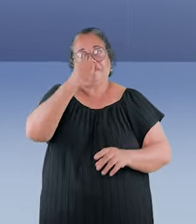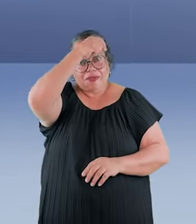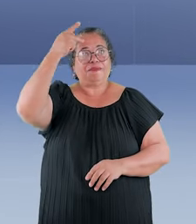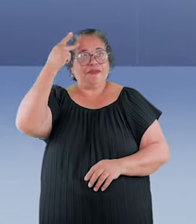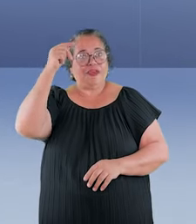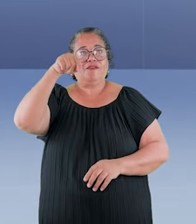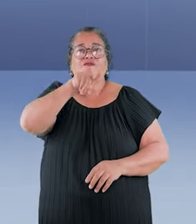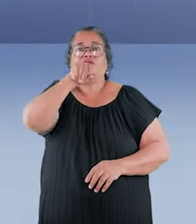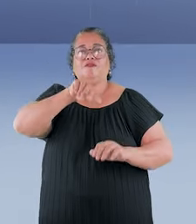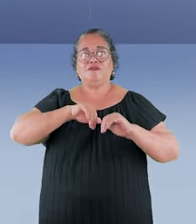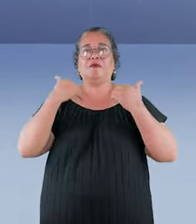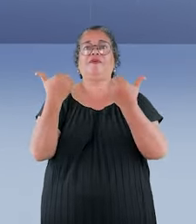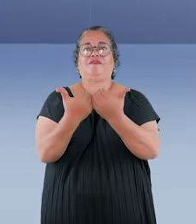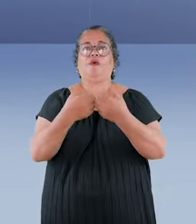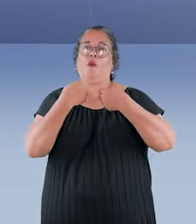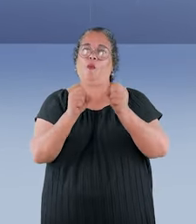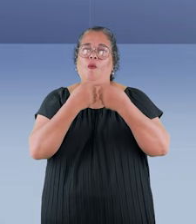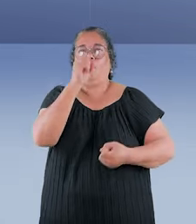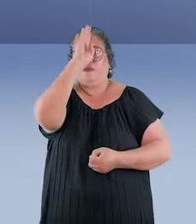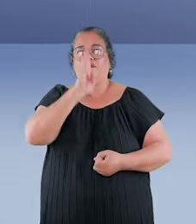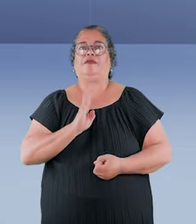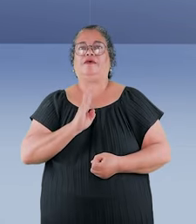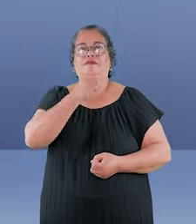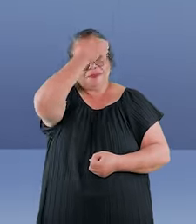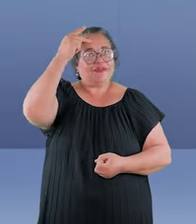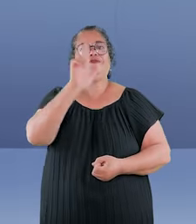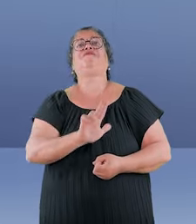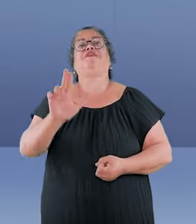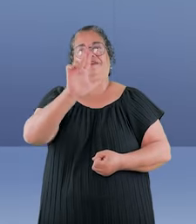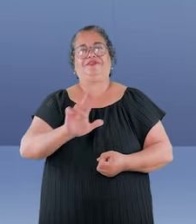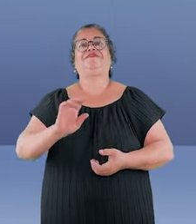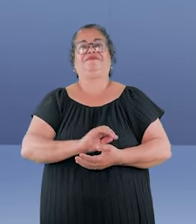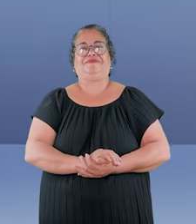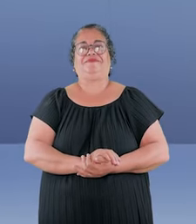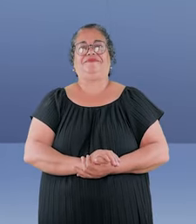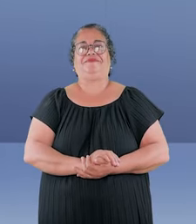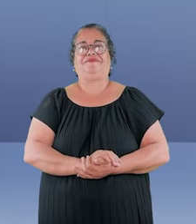Prefeitura e vem pro Saveazinho. E tem reembolso de transporte no dia. Prefeitura de Uberlândia. Obrigado.